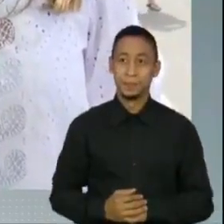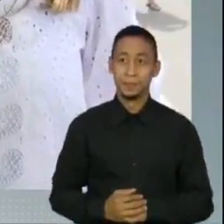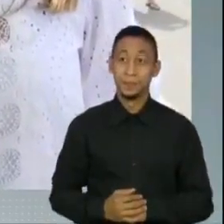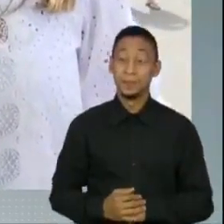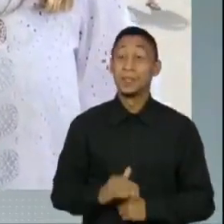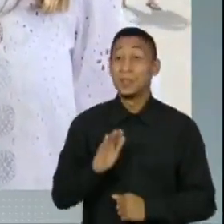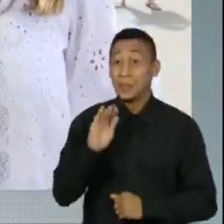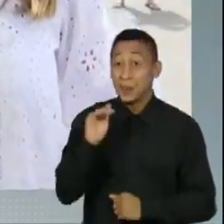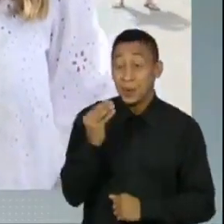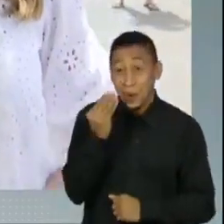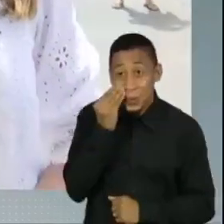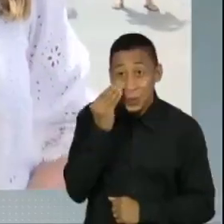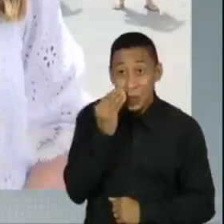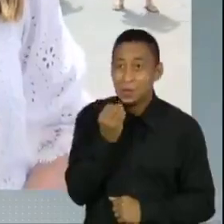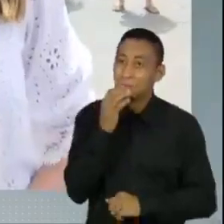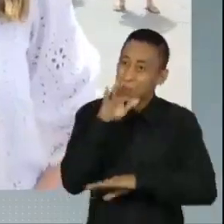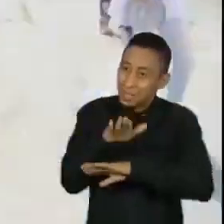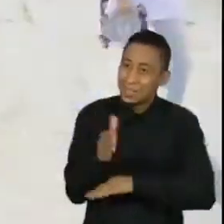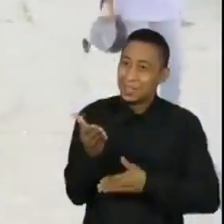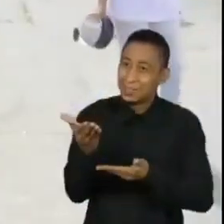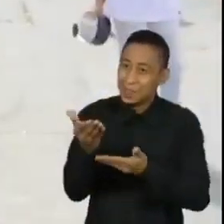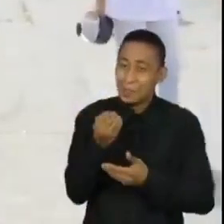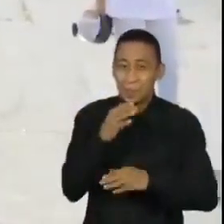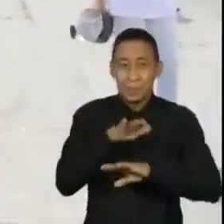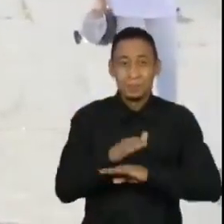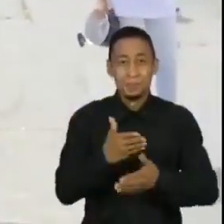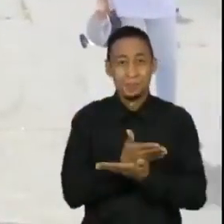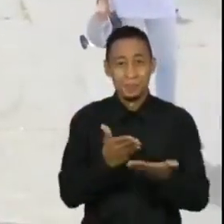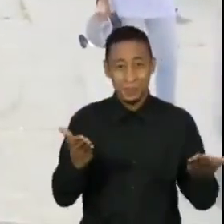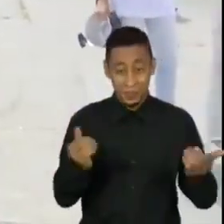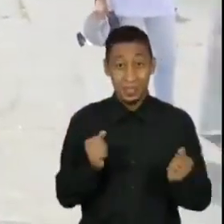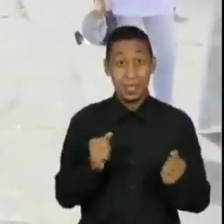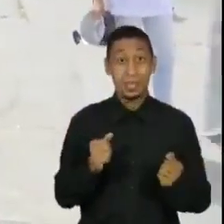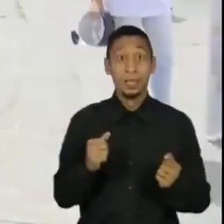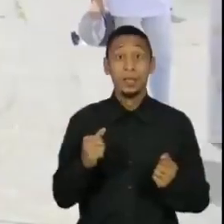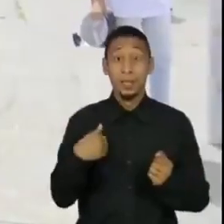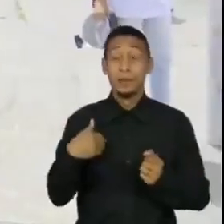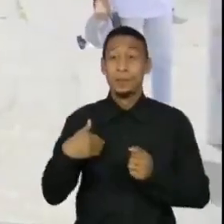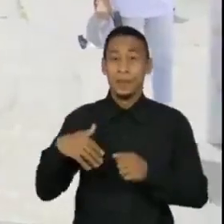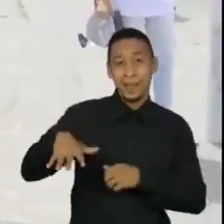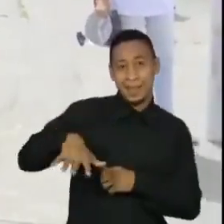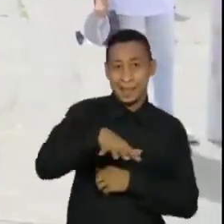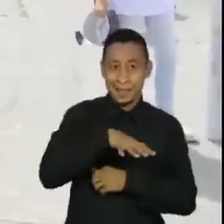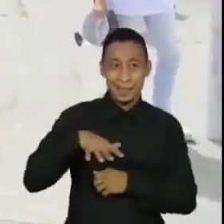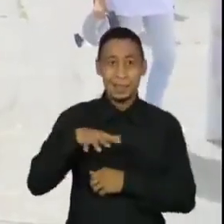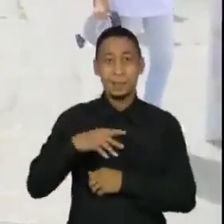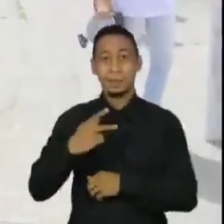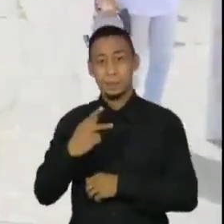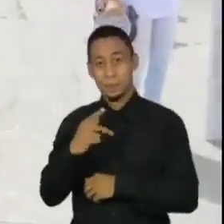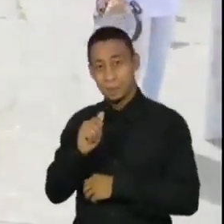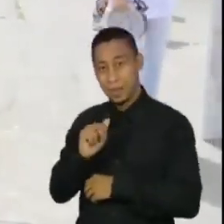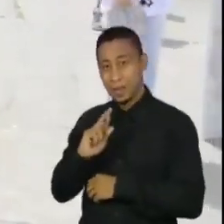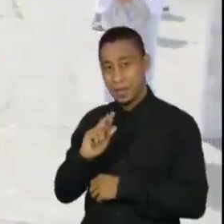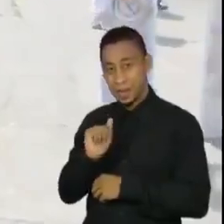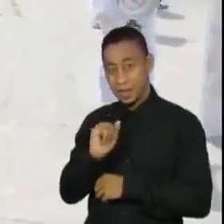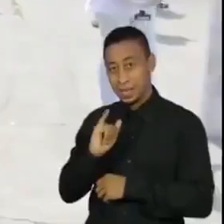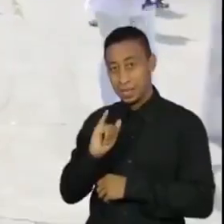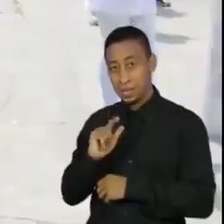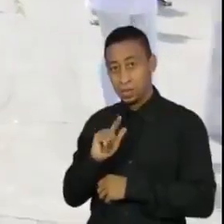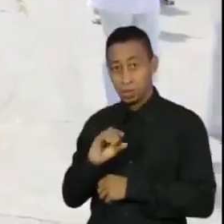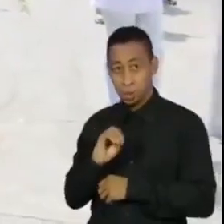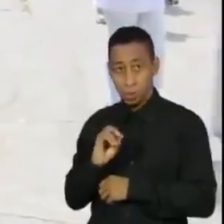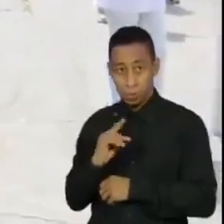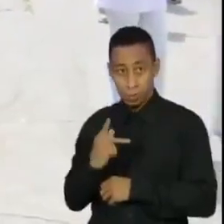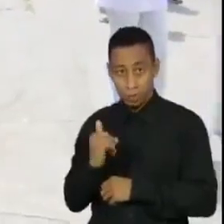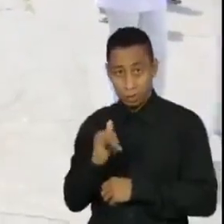Oi, Joyce. Boa tarde a você, boa tarde a todos. Estamos aqui na entrada da comunidade de Paraisópolis, na zona sul da cidade de São Paulo.